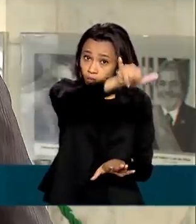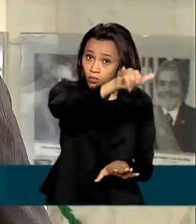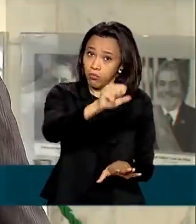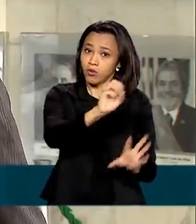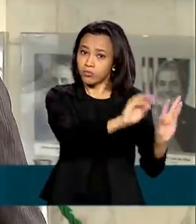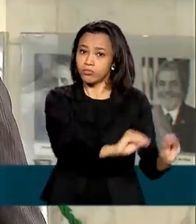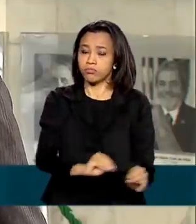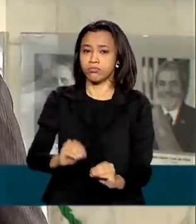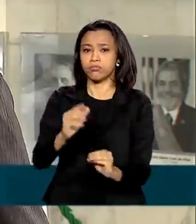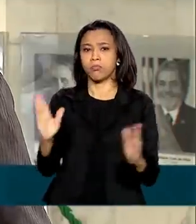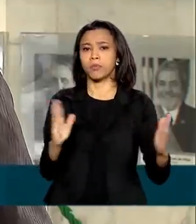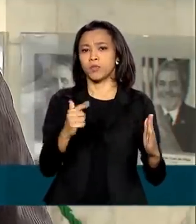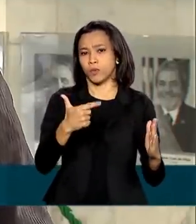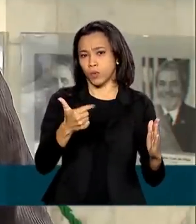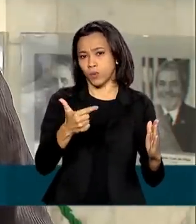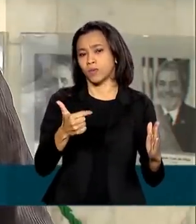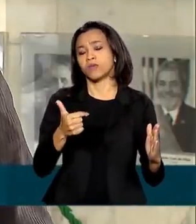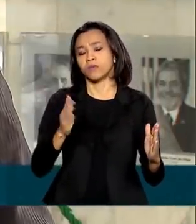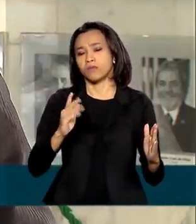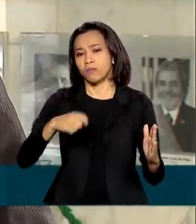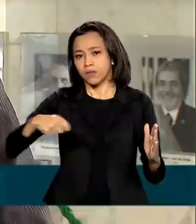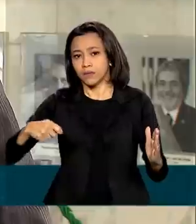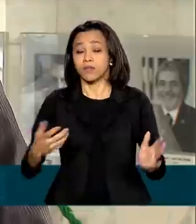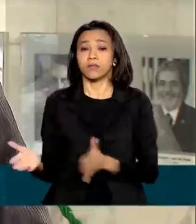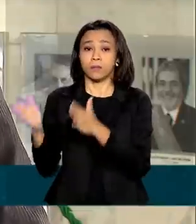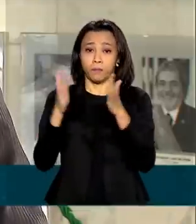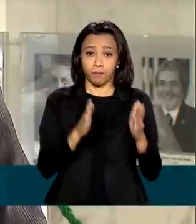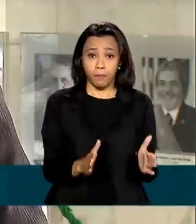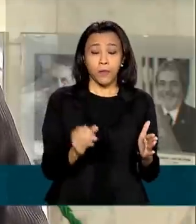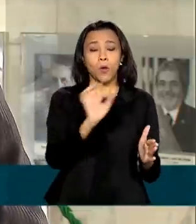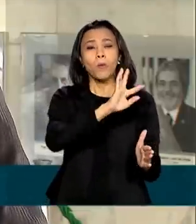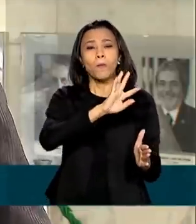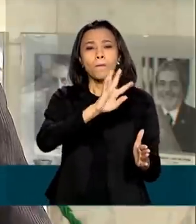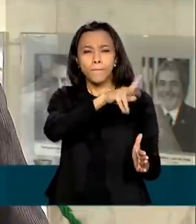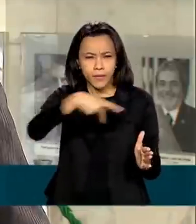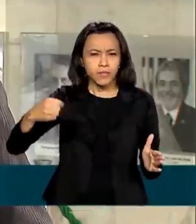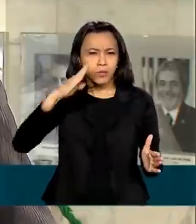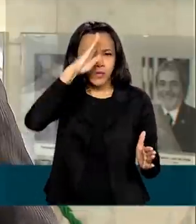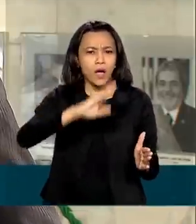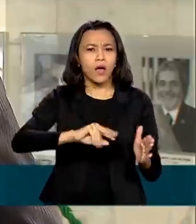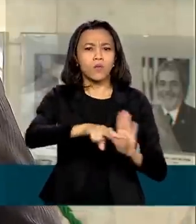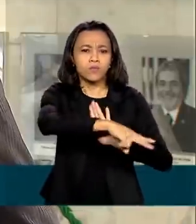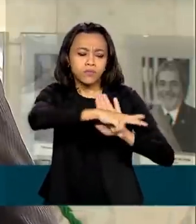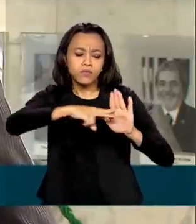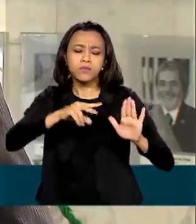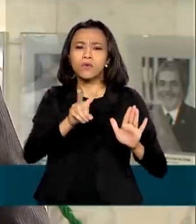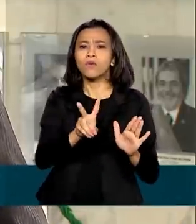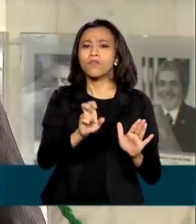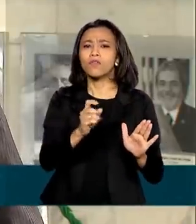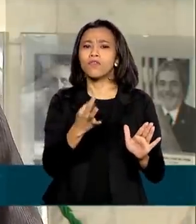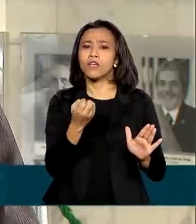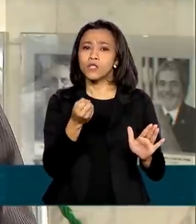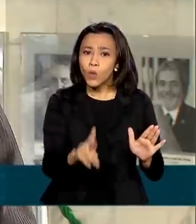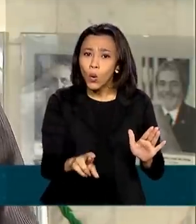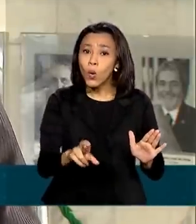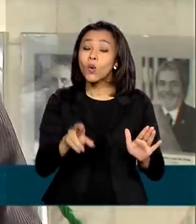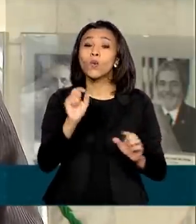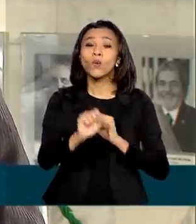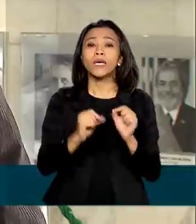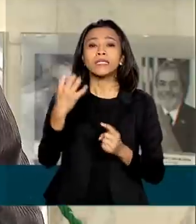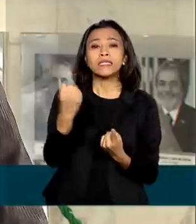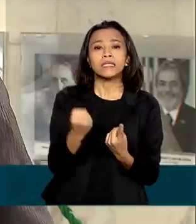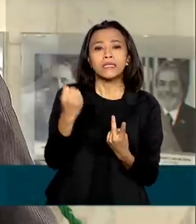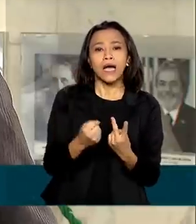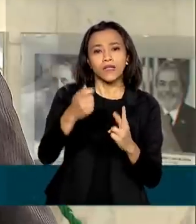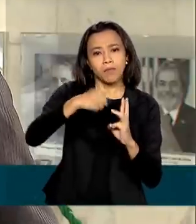pelo Congresso Nacional. O presidente Jair Bolsonaro vetou um artigo que permitia a aeronautas e aeroviários saques mensais do FGTS.